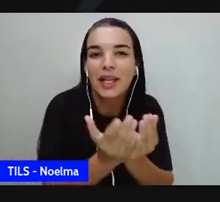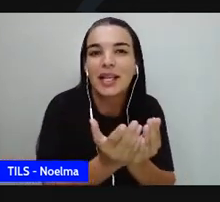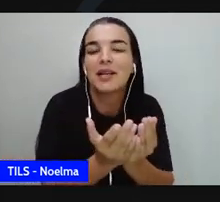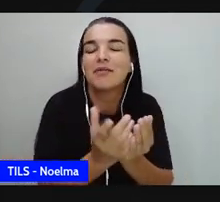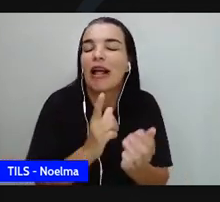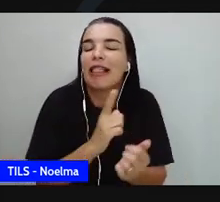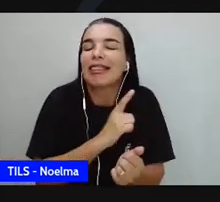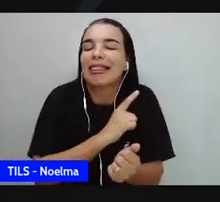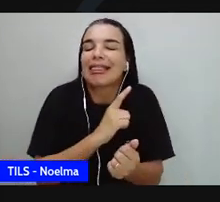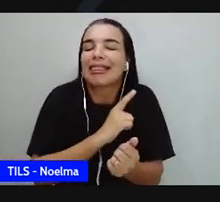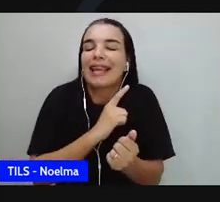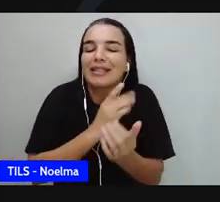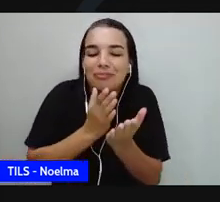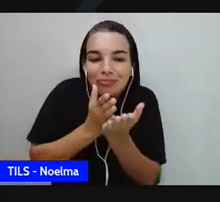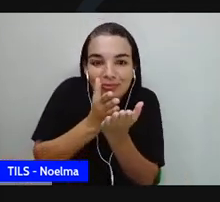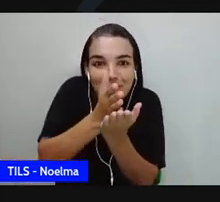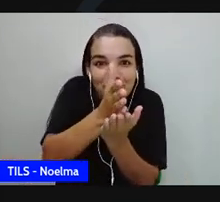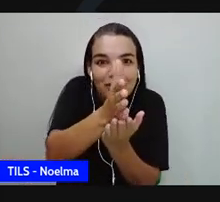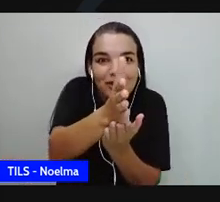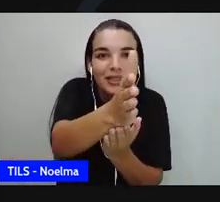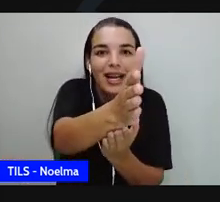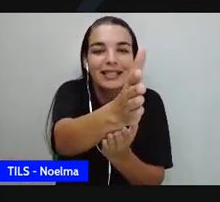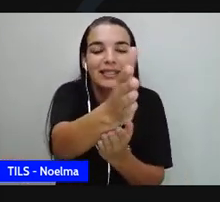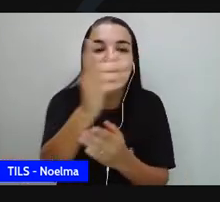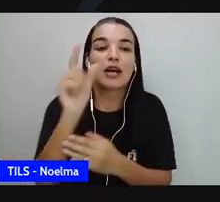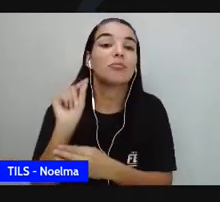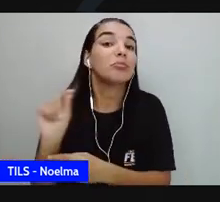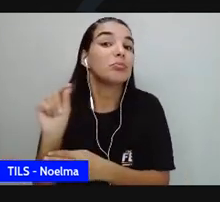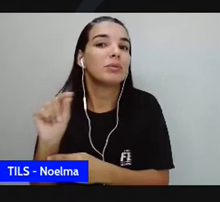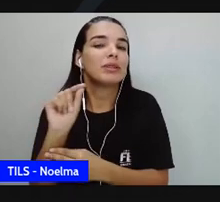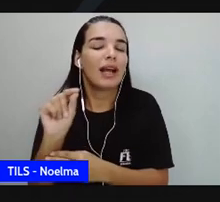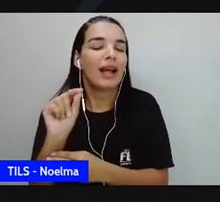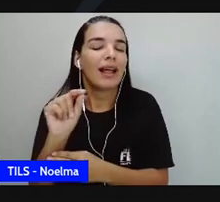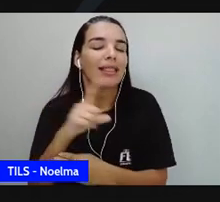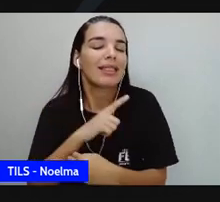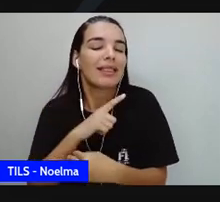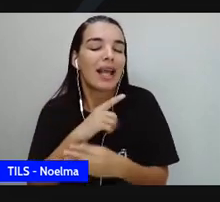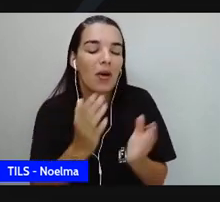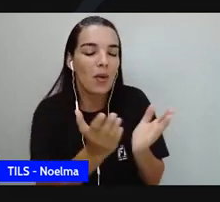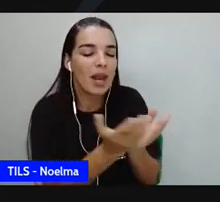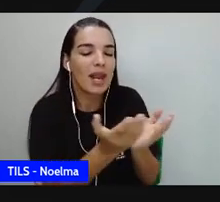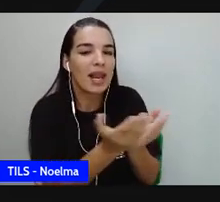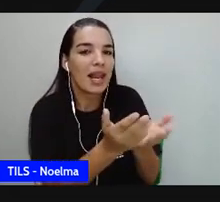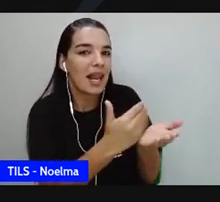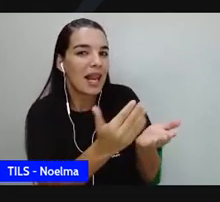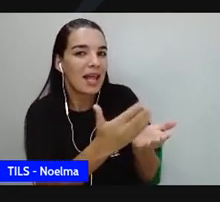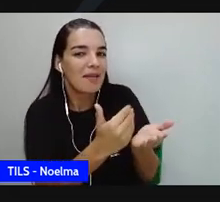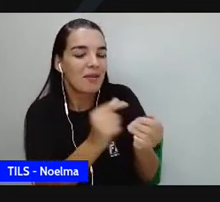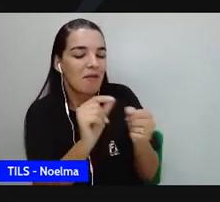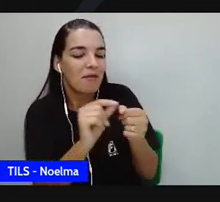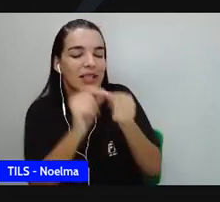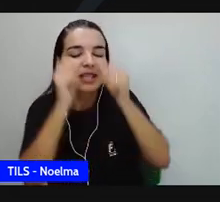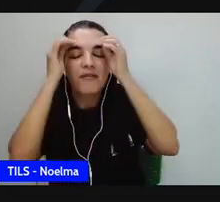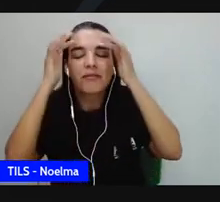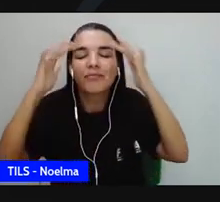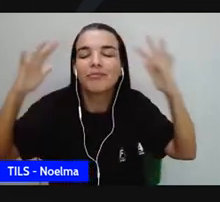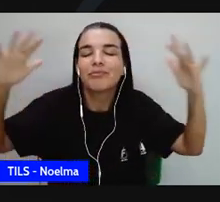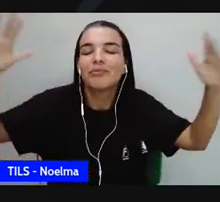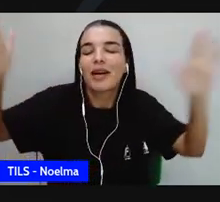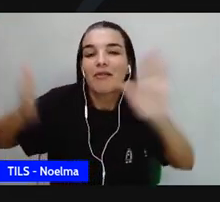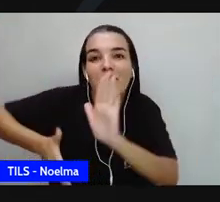estrada. Porque o livro faz a gente viajar. A gente constrói